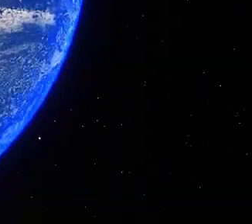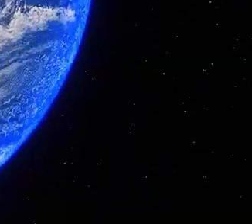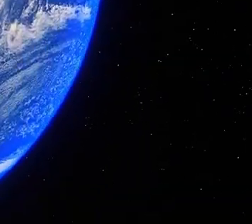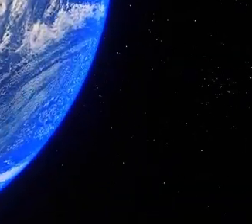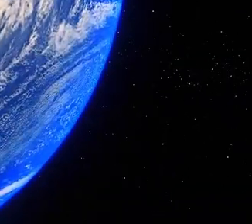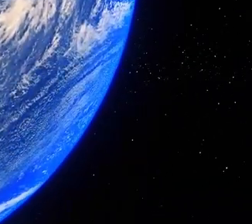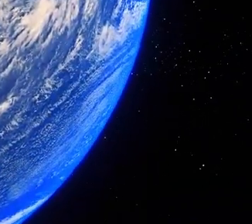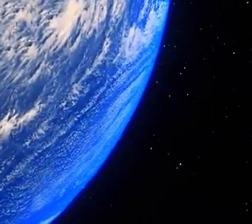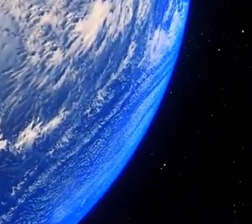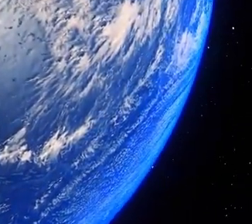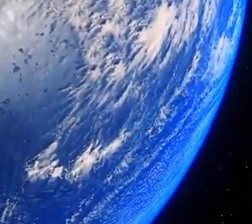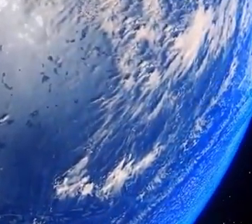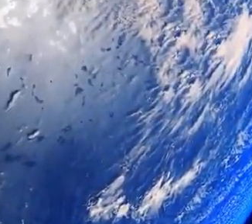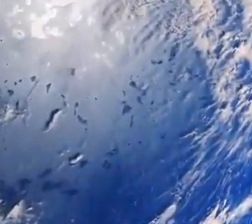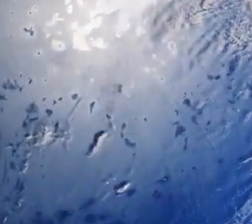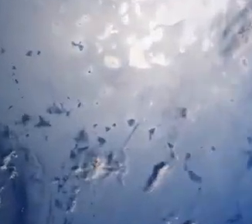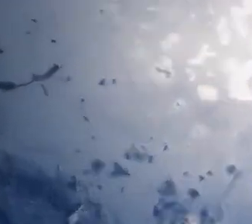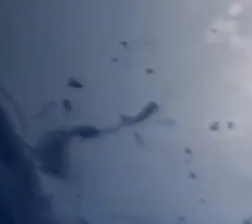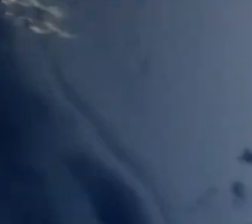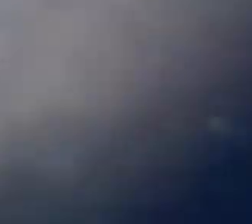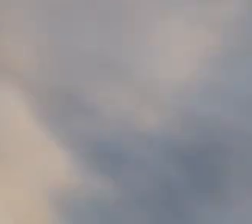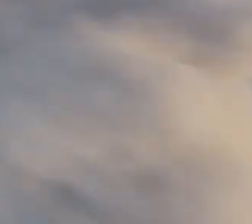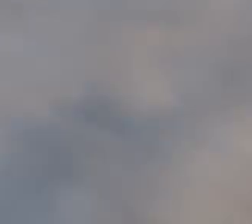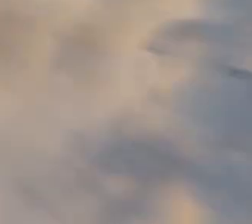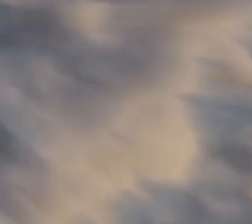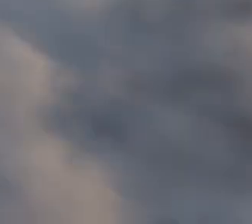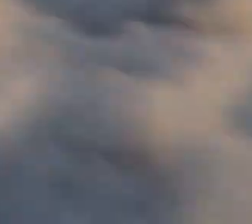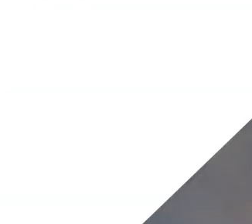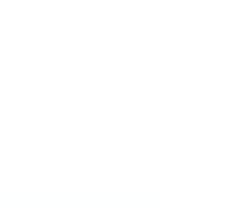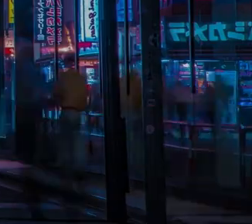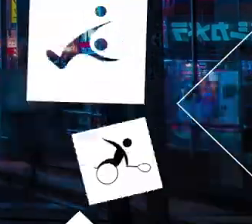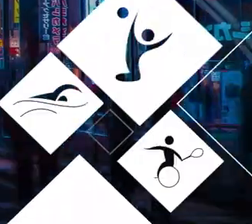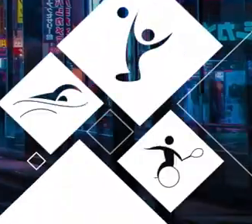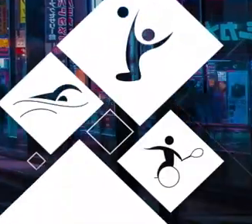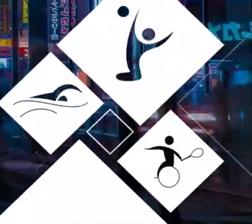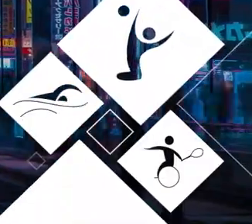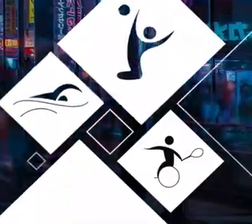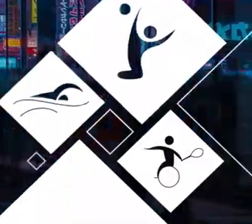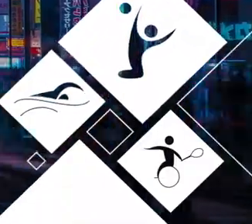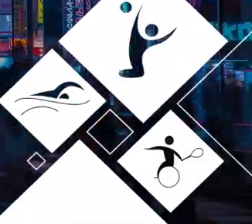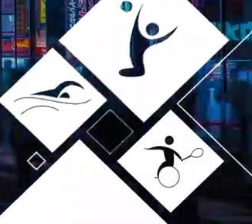Transcrição e Quintena Coelho